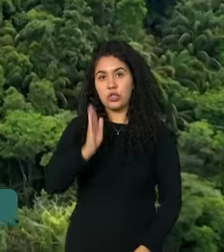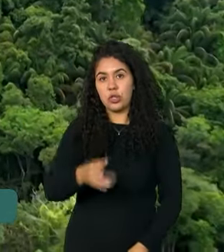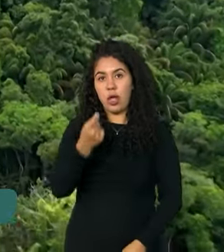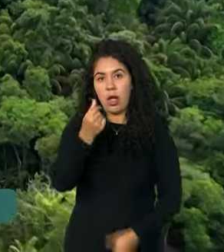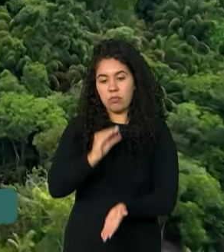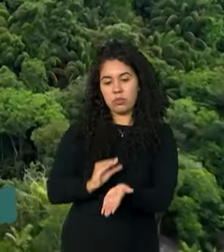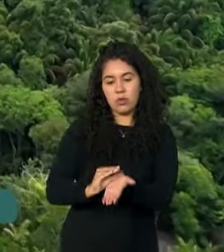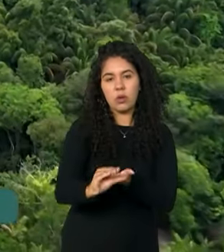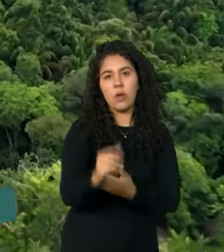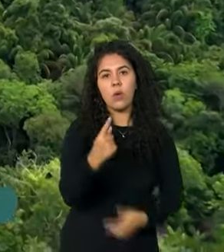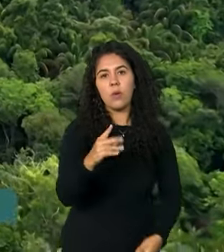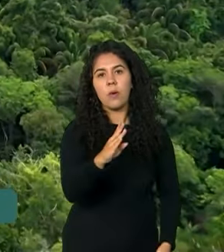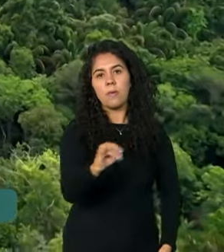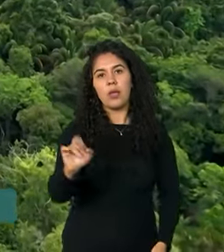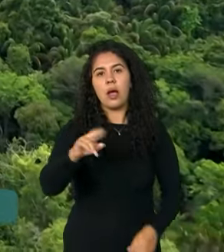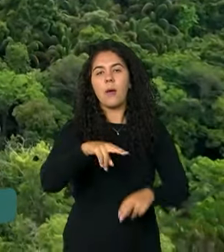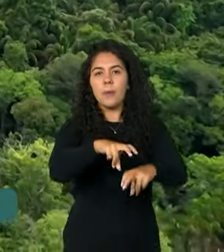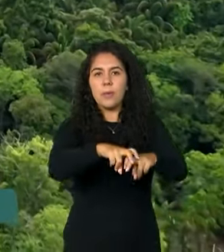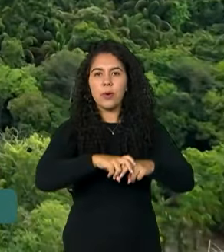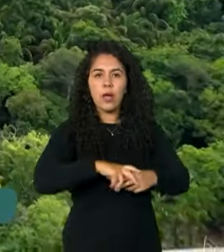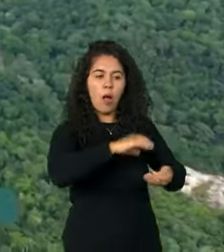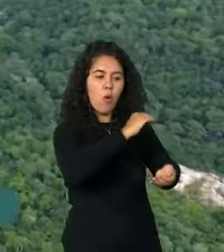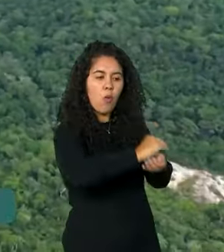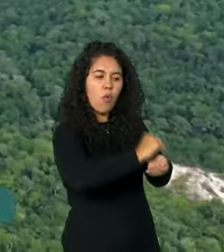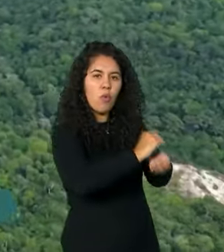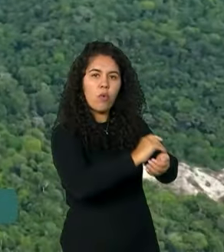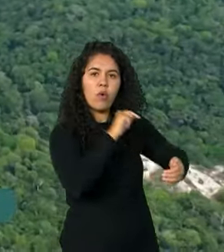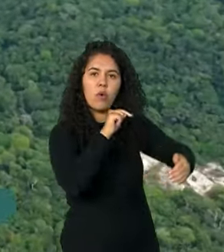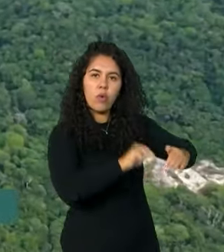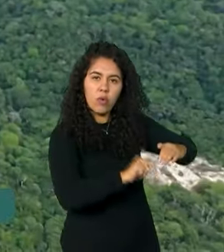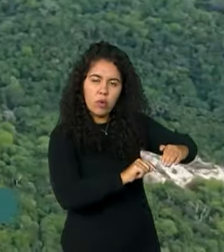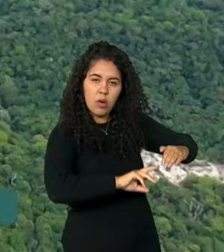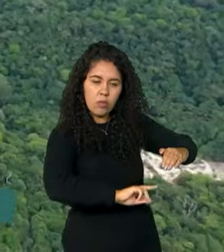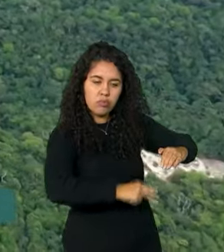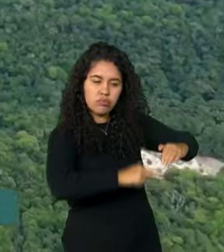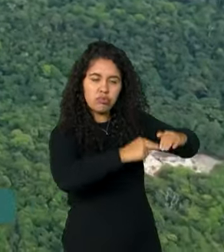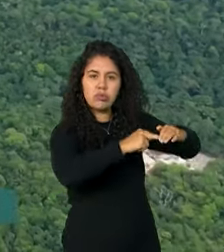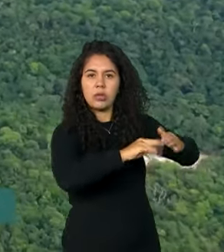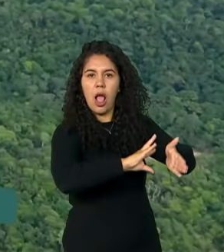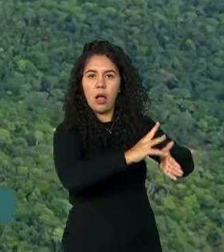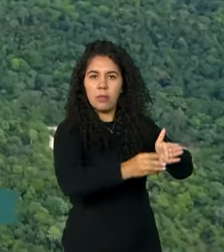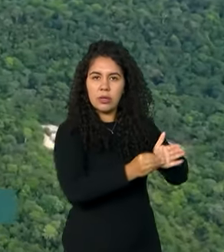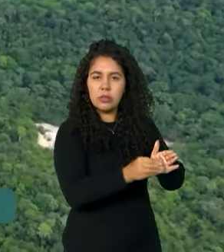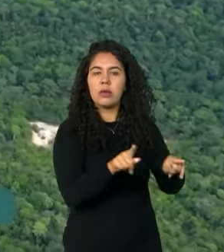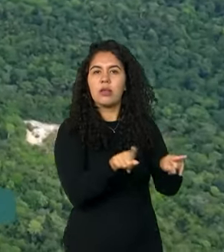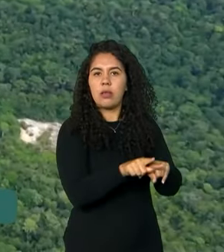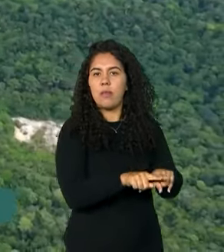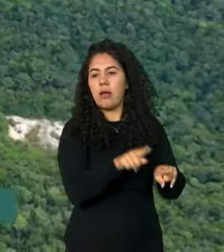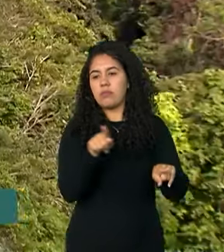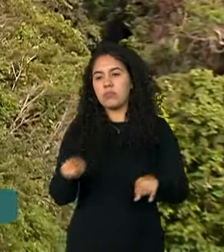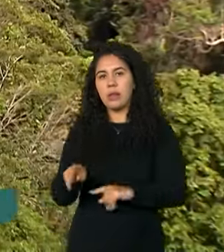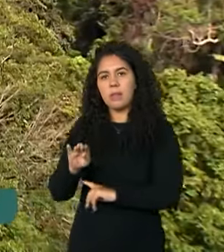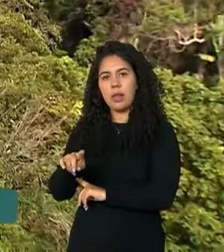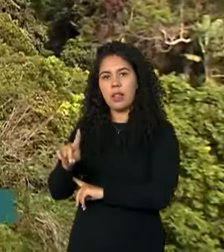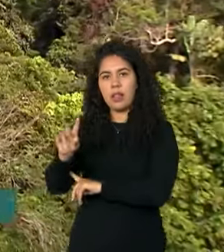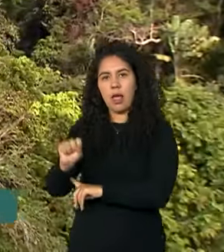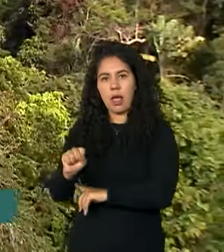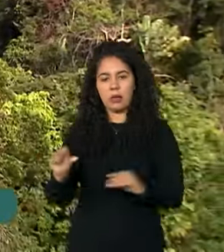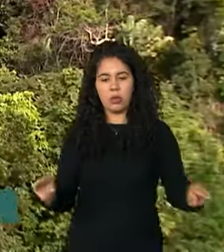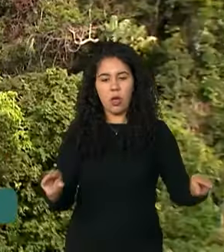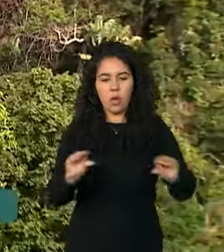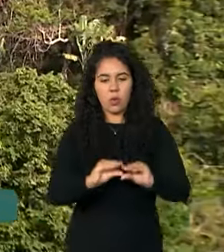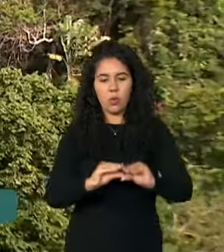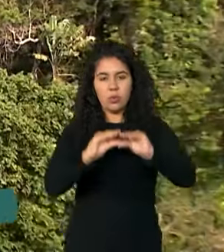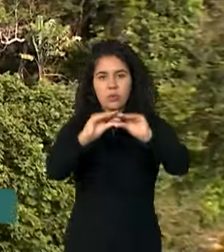por meio do Fundo Amazônia e do BNDES. Mas para a total conclusão do projeto, são necessários investimentos que chegam